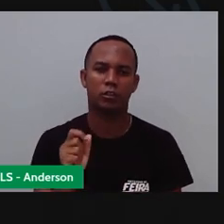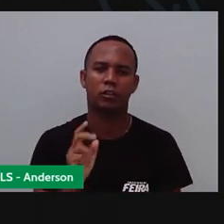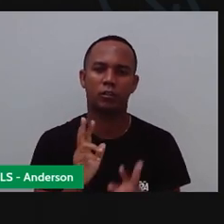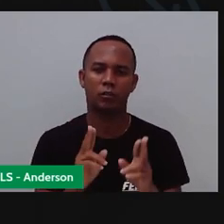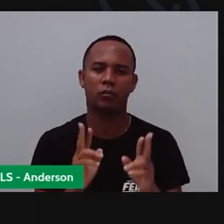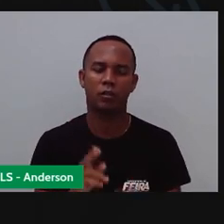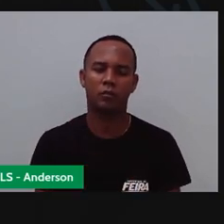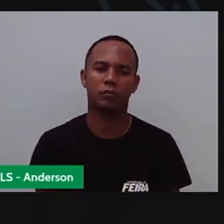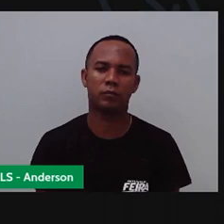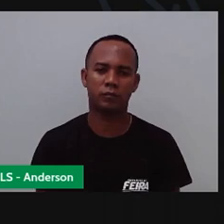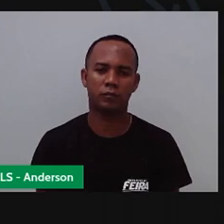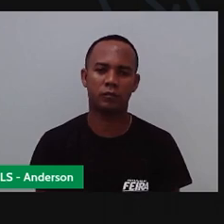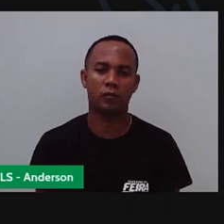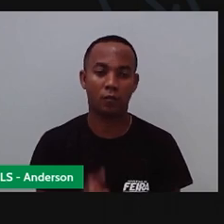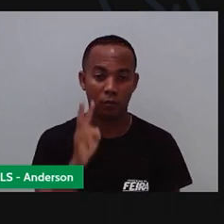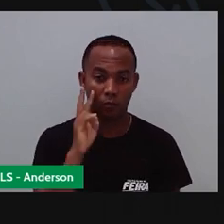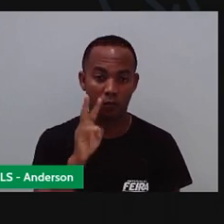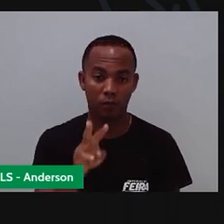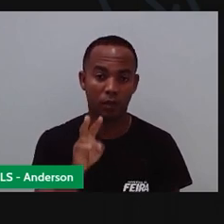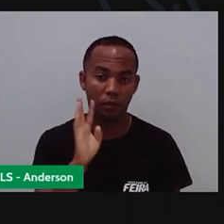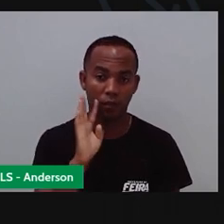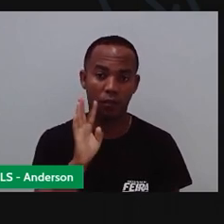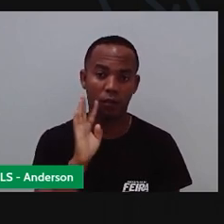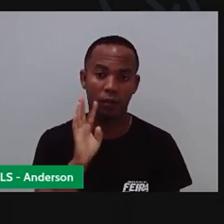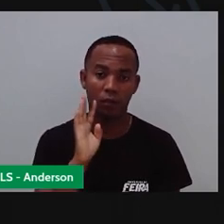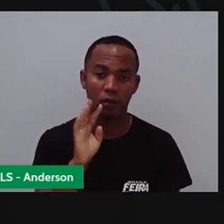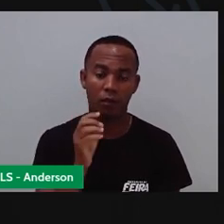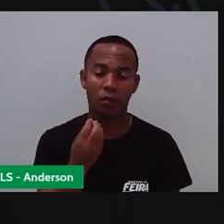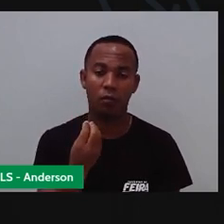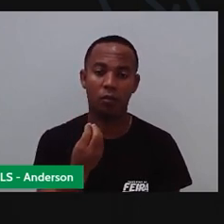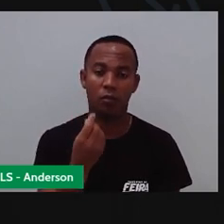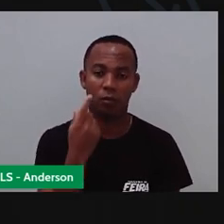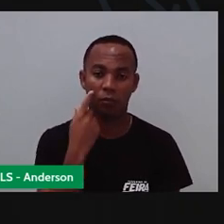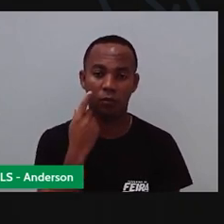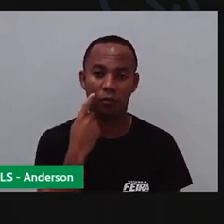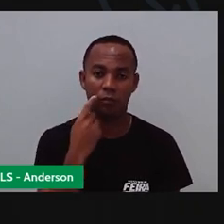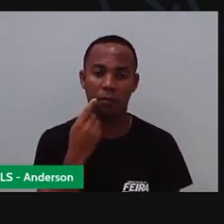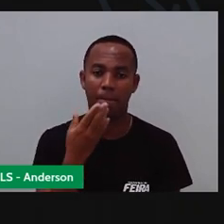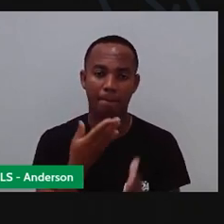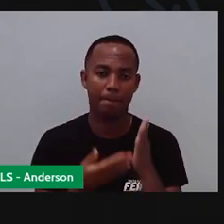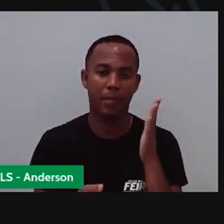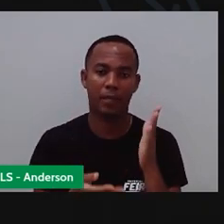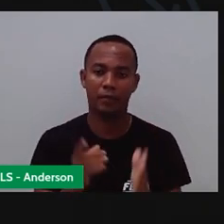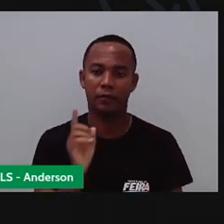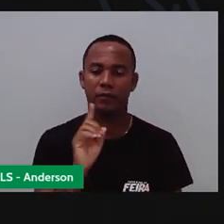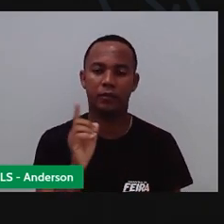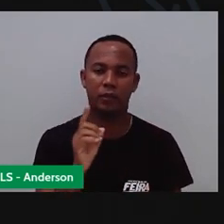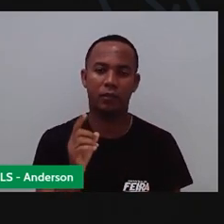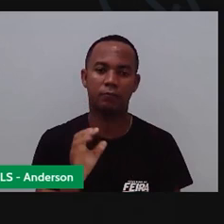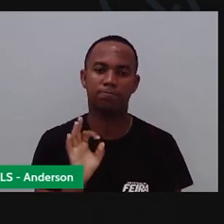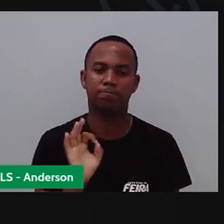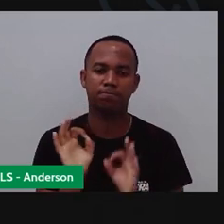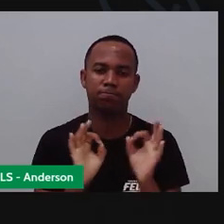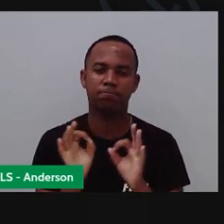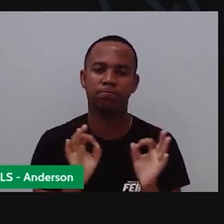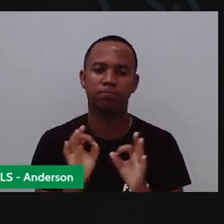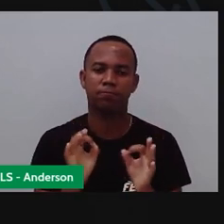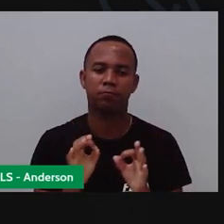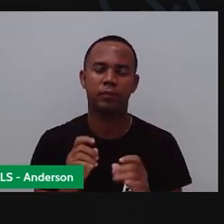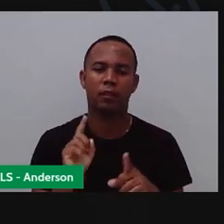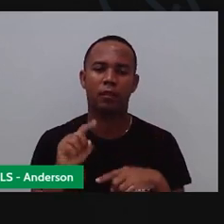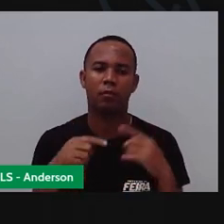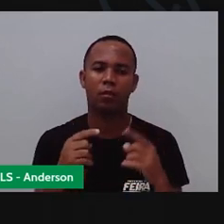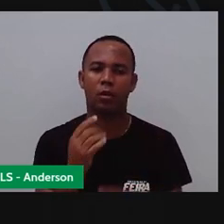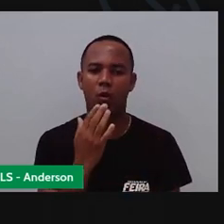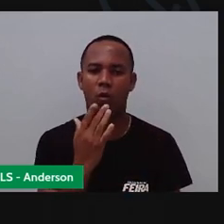calendário. E olha que bacana, Anderson. Esse calendário aqui. Não perde. Você faz ele bem no capricho. É só colorir,